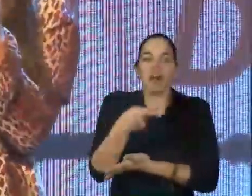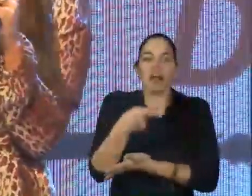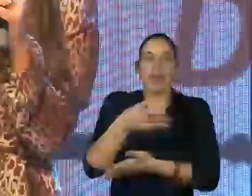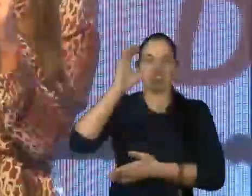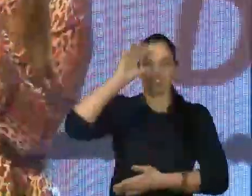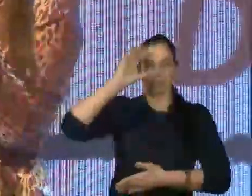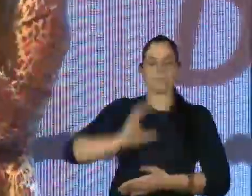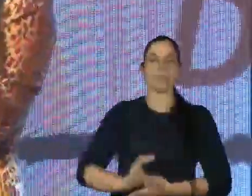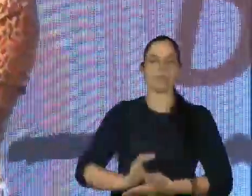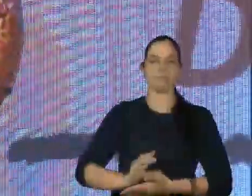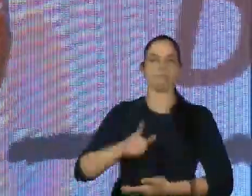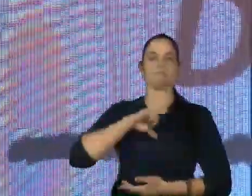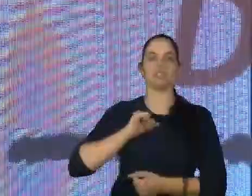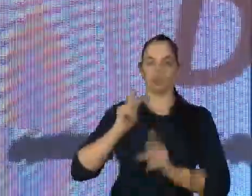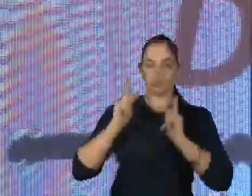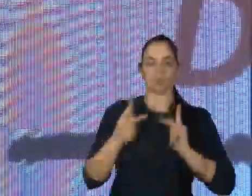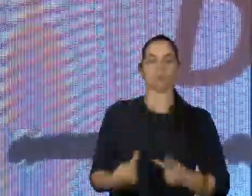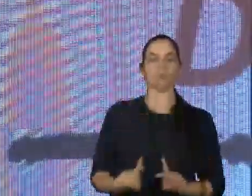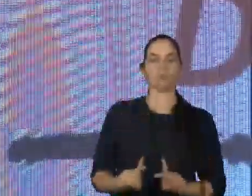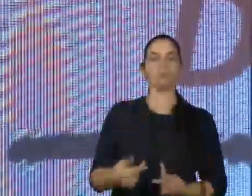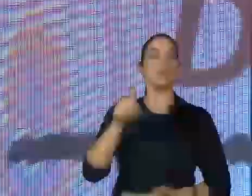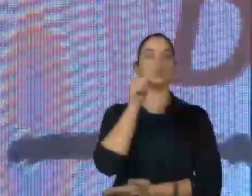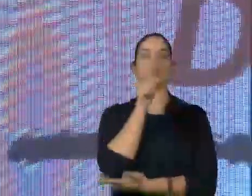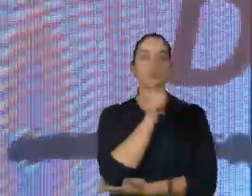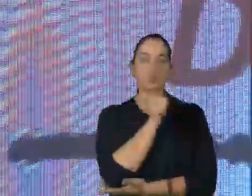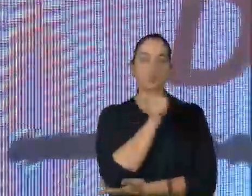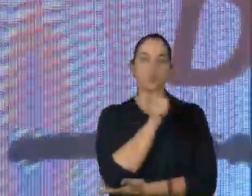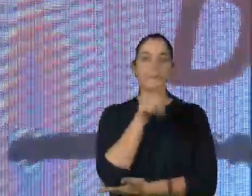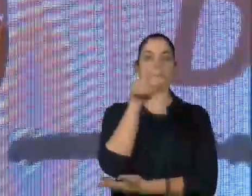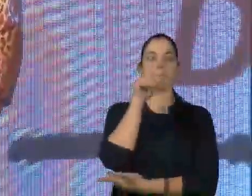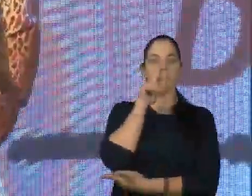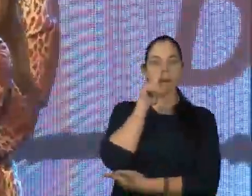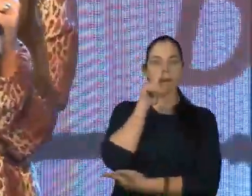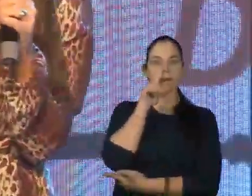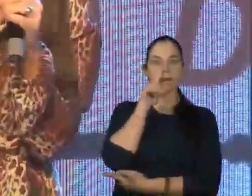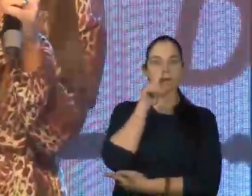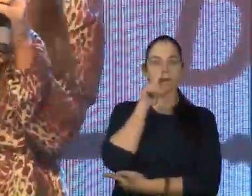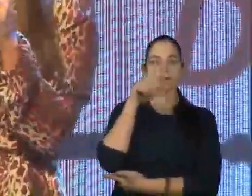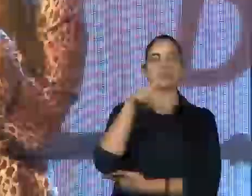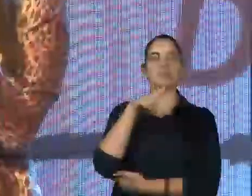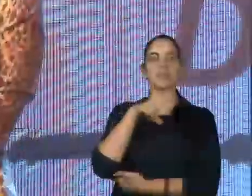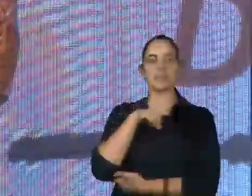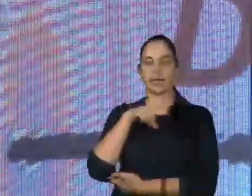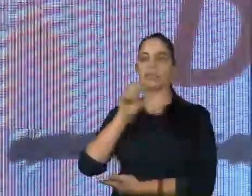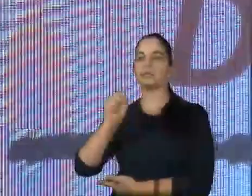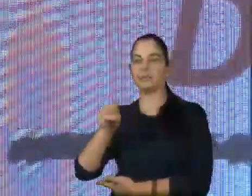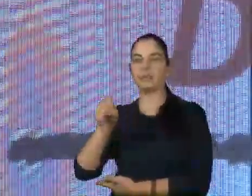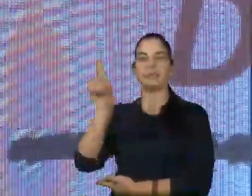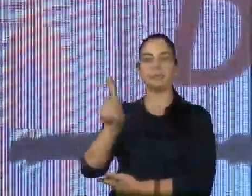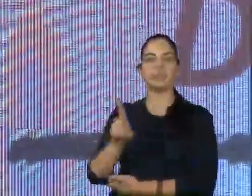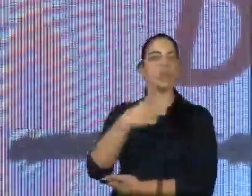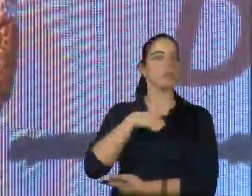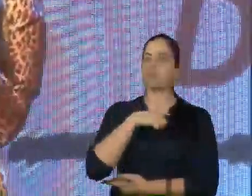de cidadã, de pessoa humana, de mulher, de mãe, de pessoa com e sem deficiência,